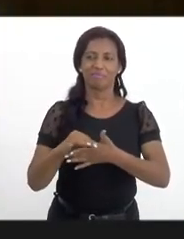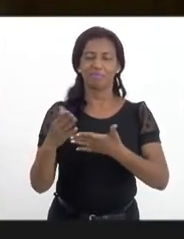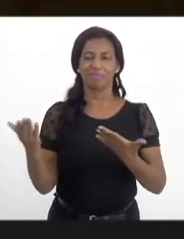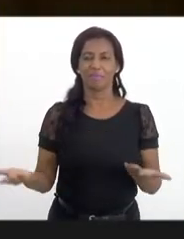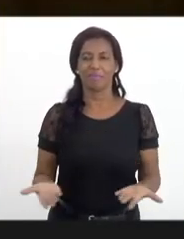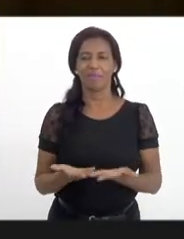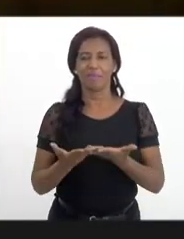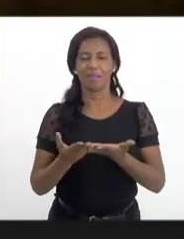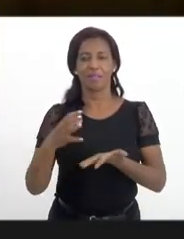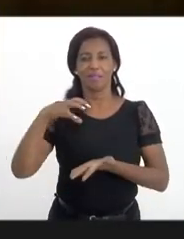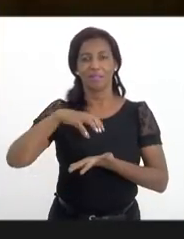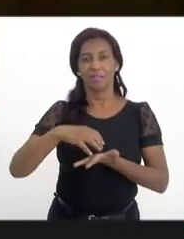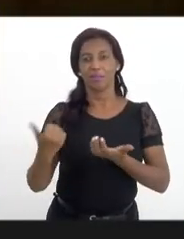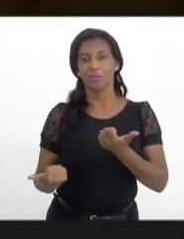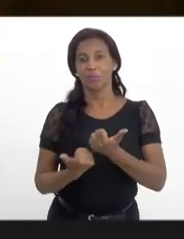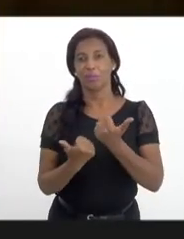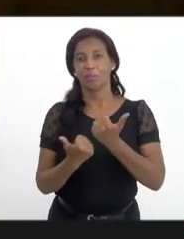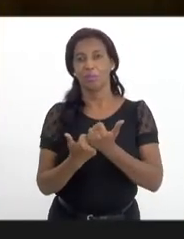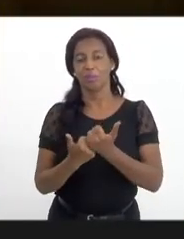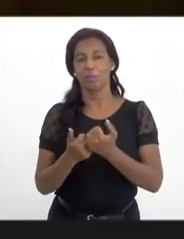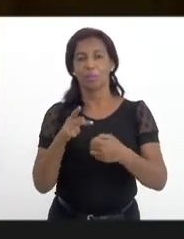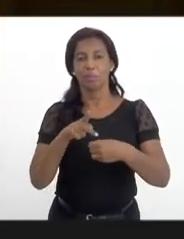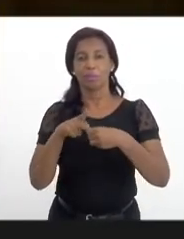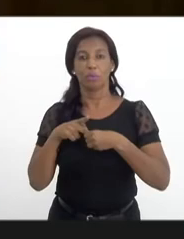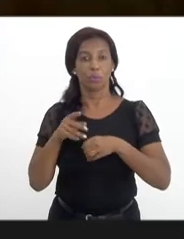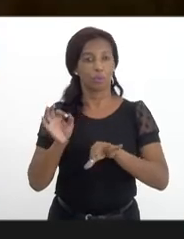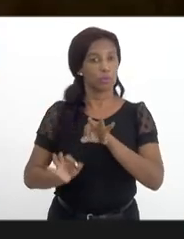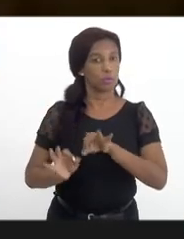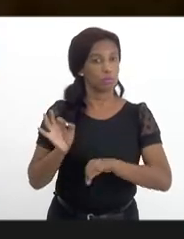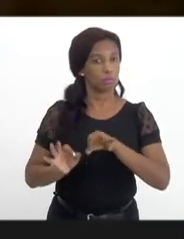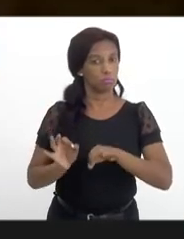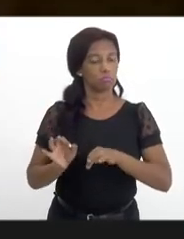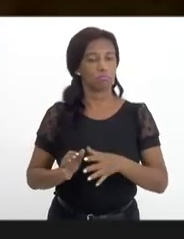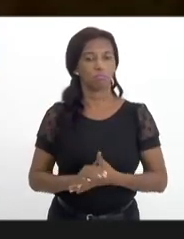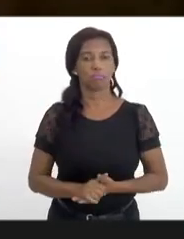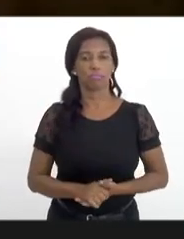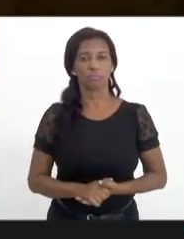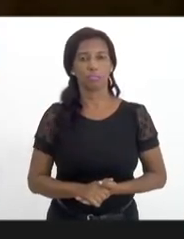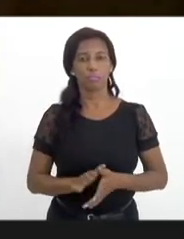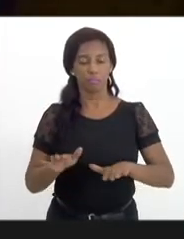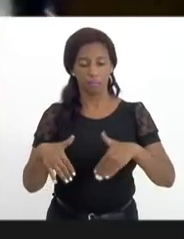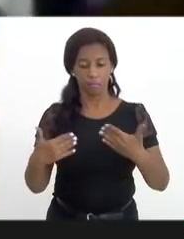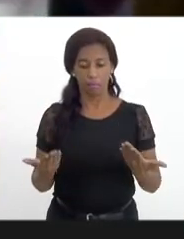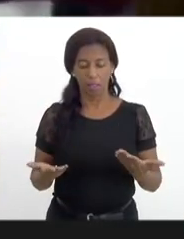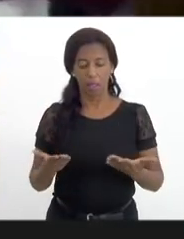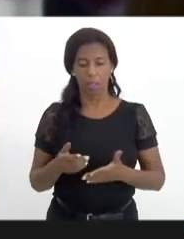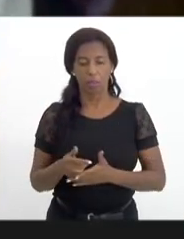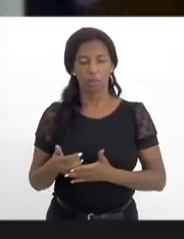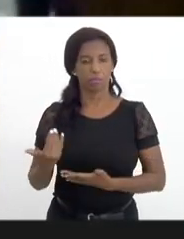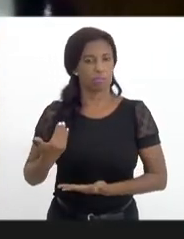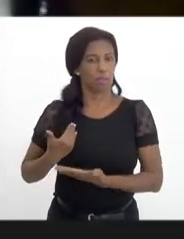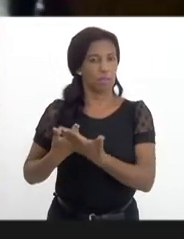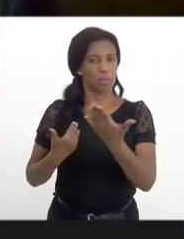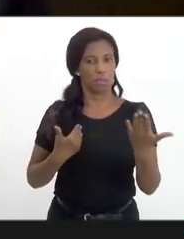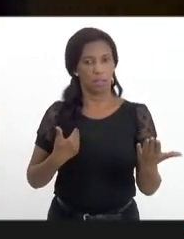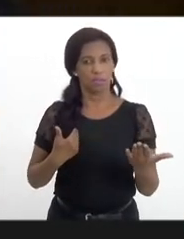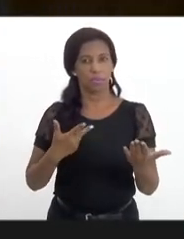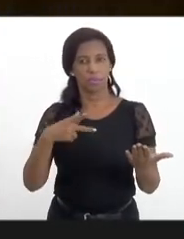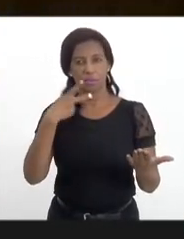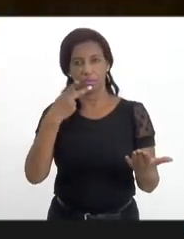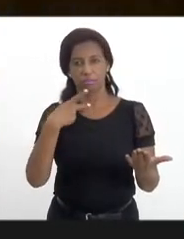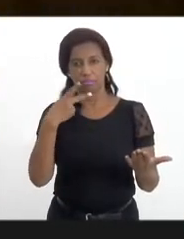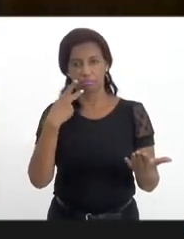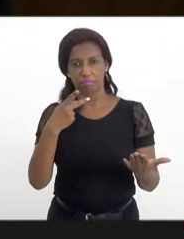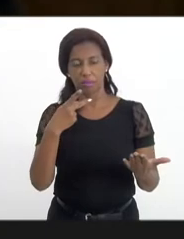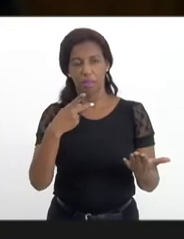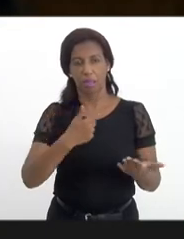o Centro de Apoio das Procuradorias de Justiça. Enquanto as colegas Márcia e Madalena